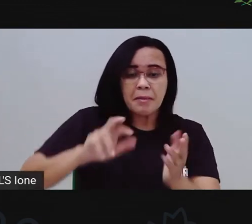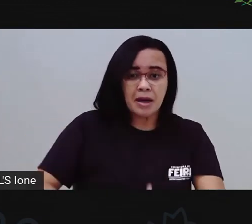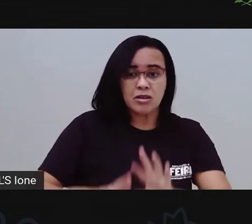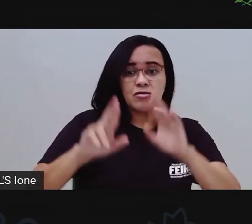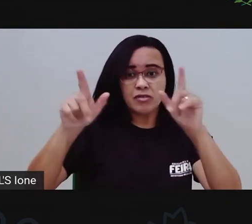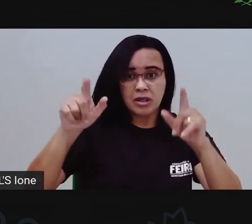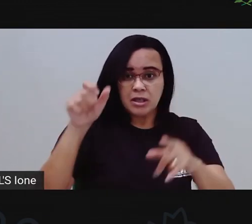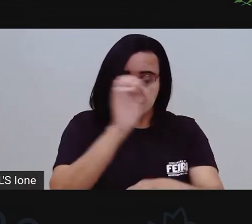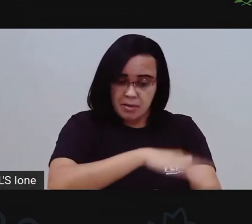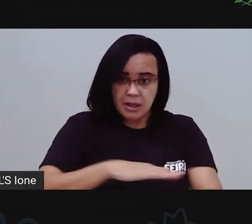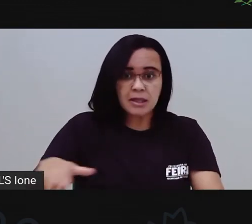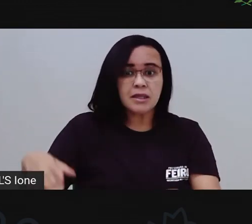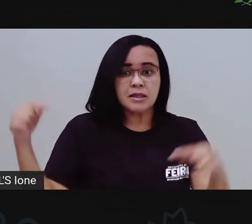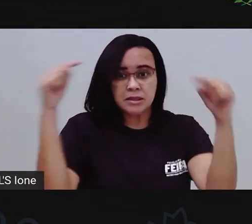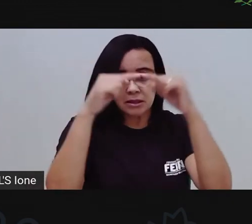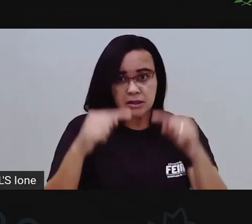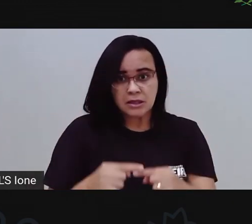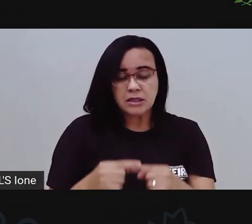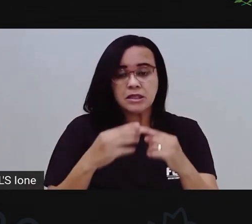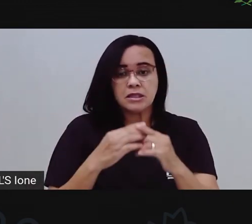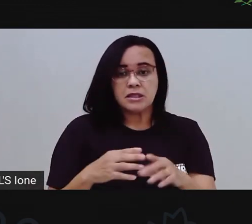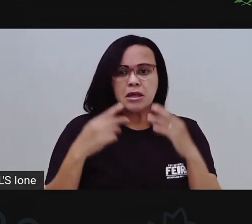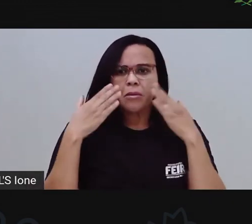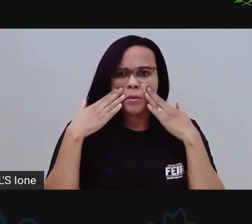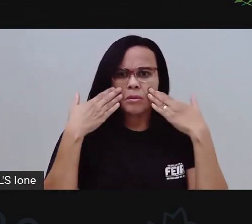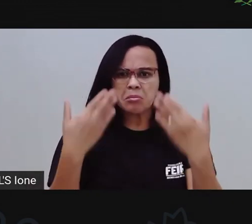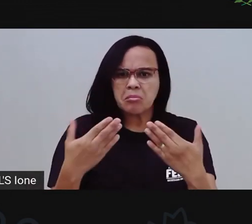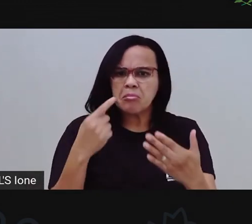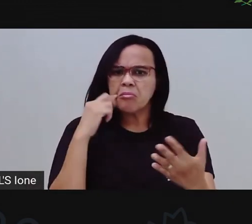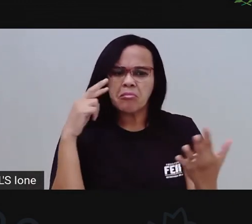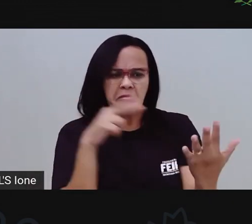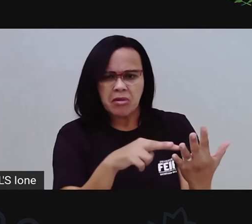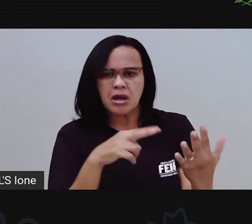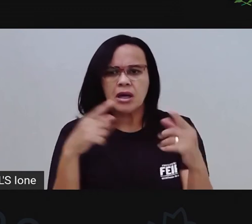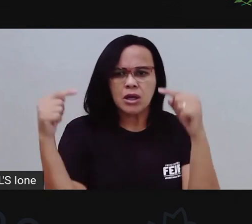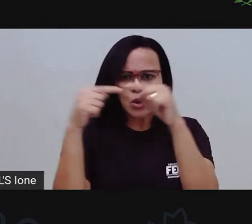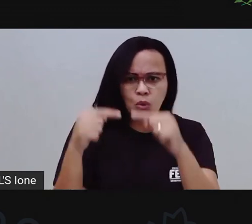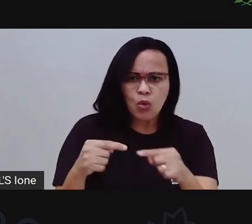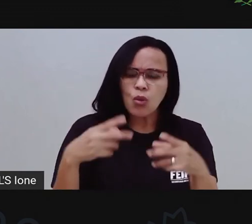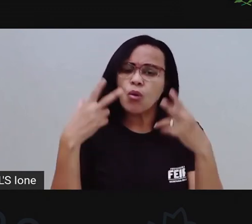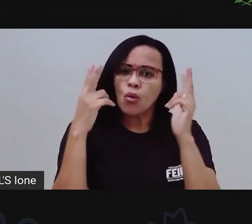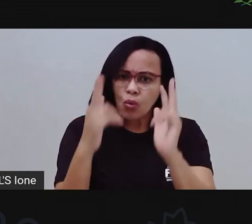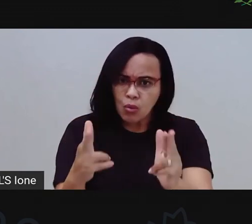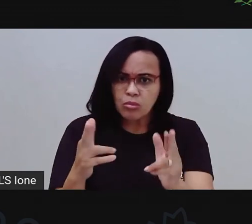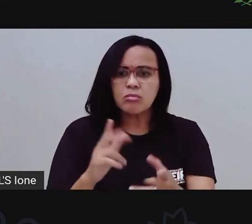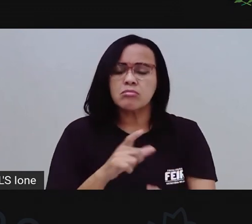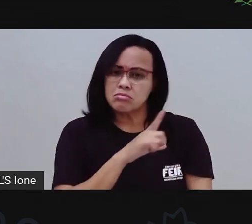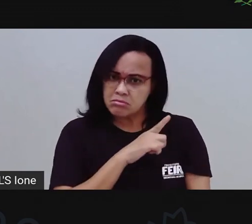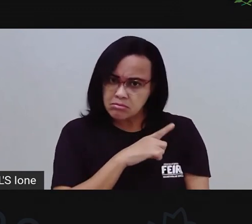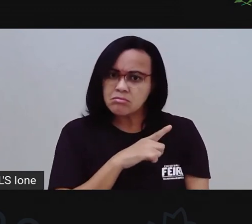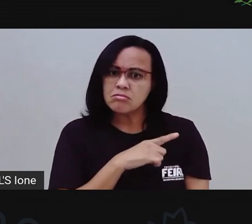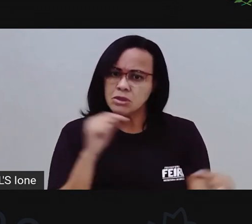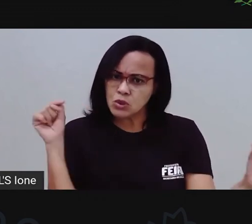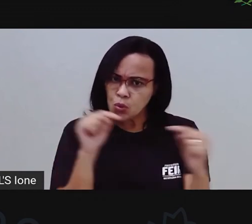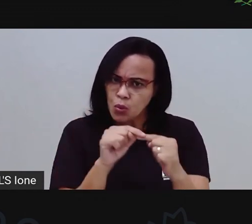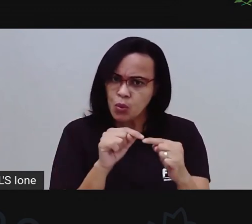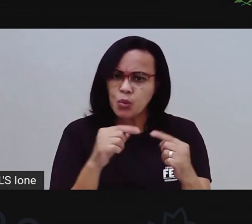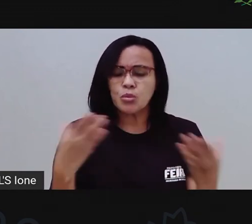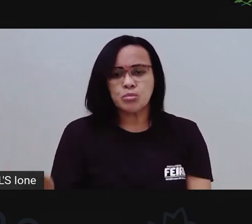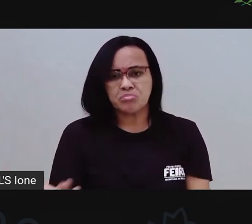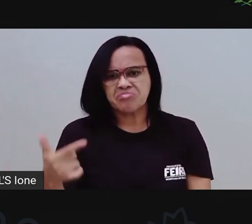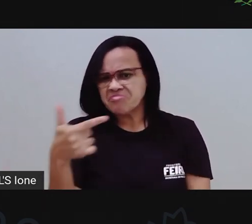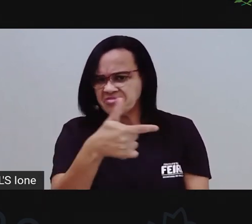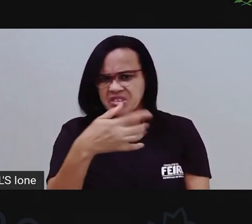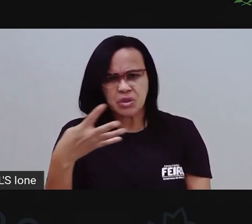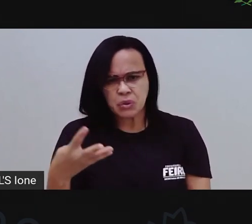as crianças conseguirem, né? Se verem ali naqueles tons, né? Que podem ser tons de pele. Então, a coleção, acho que com 24,